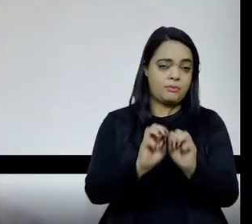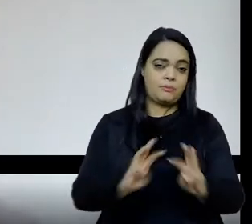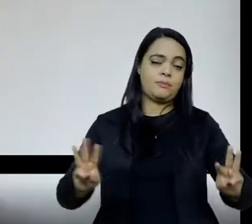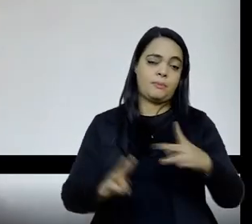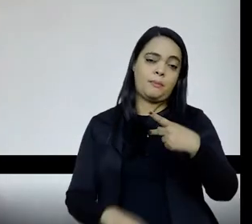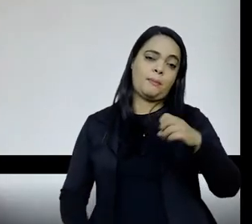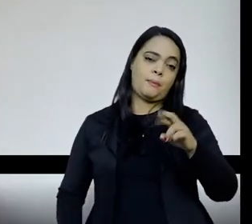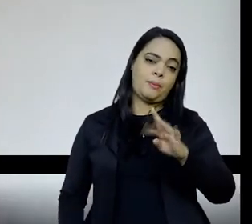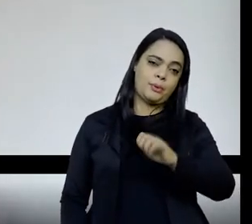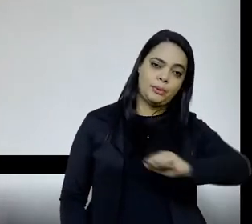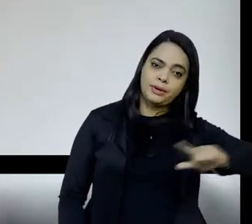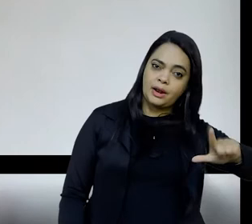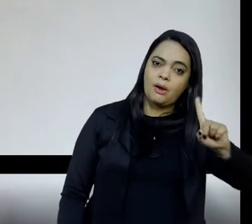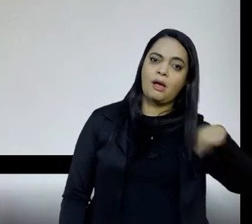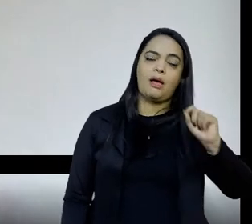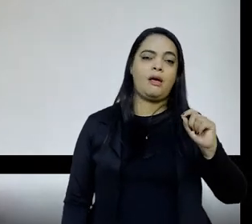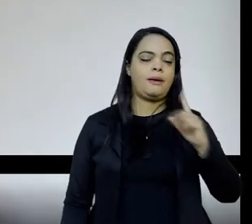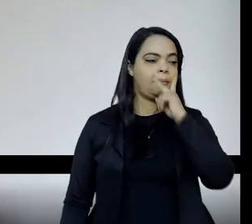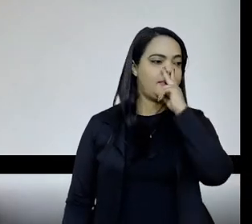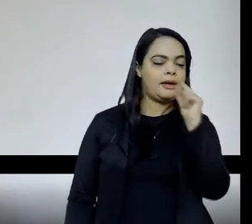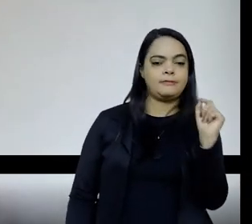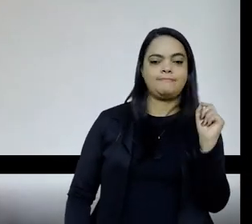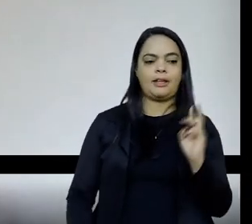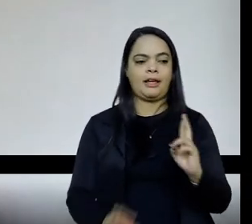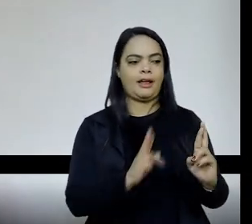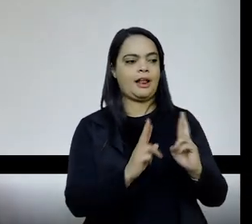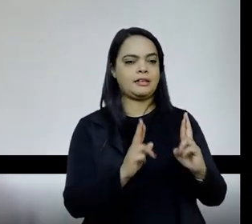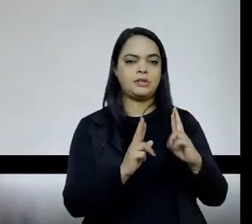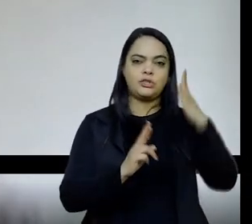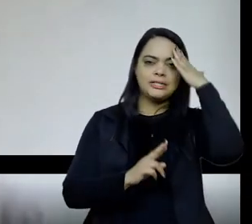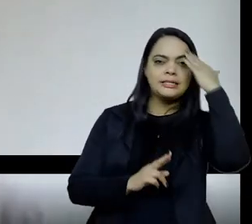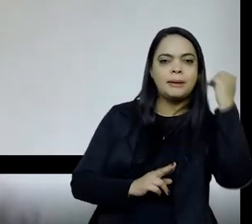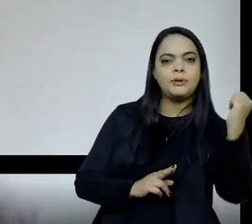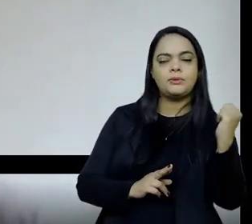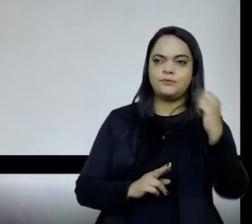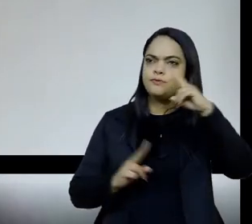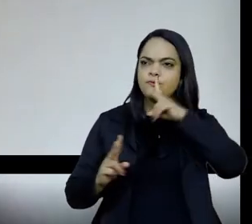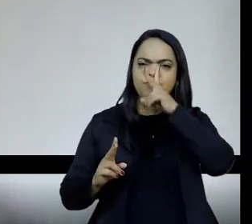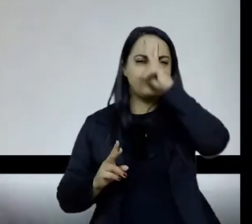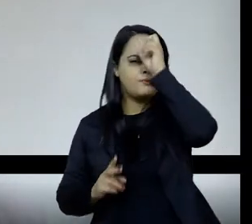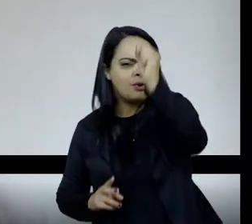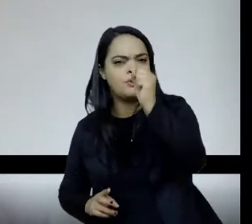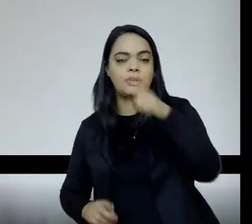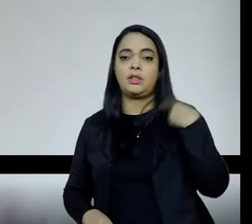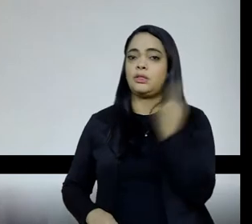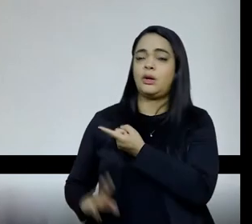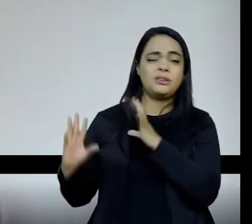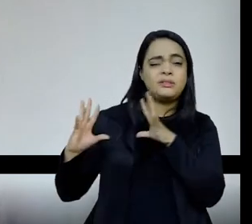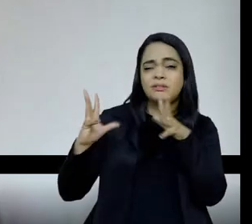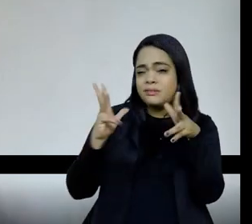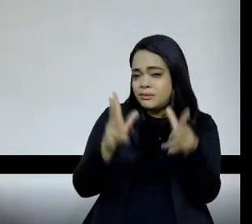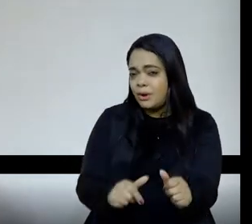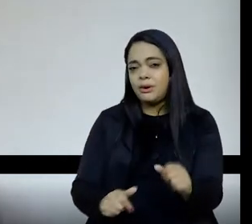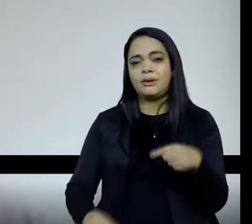criando, ele é uma relação de forças, ele é uma relação de saber, é uma relação de poder, ou seja, nós todos aqui estamos,